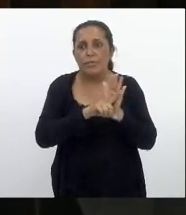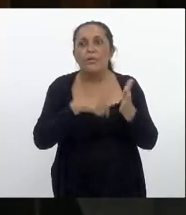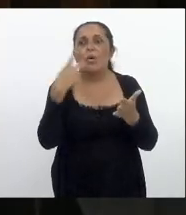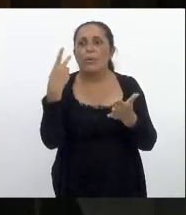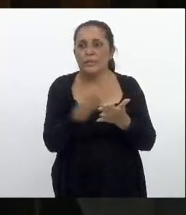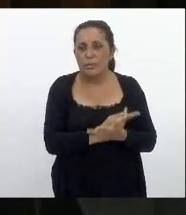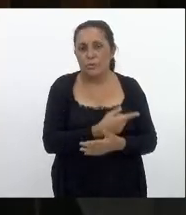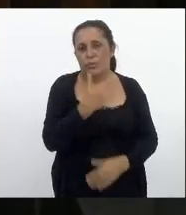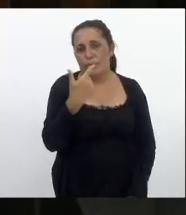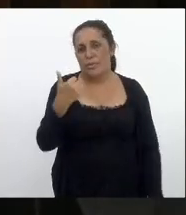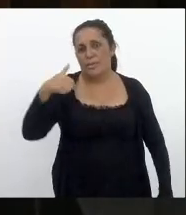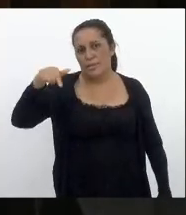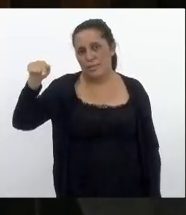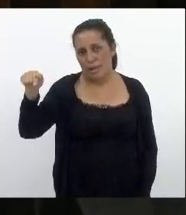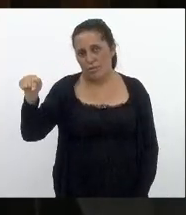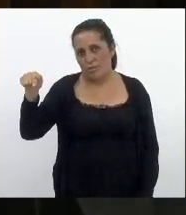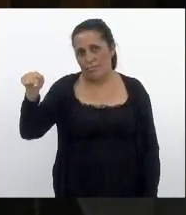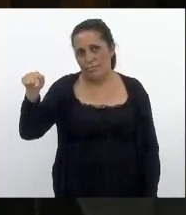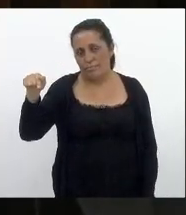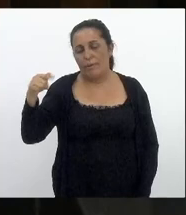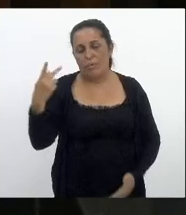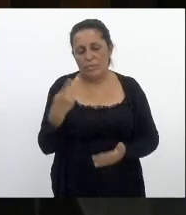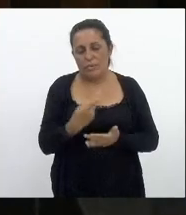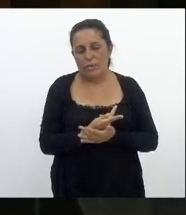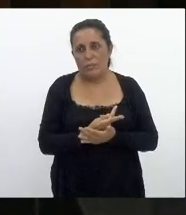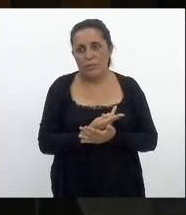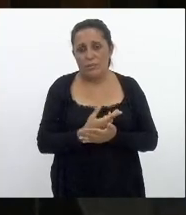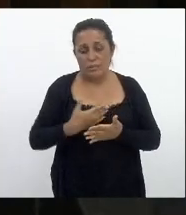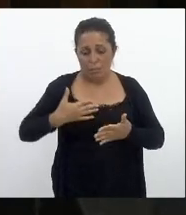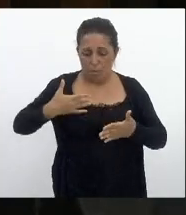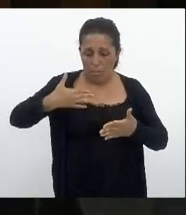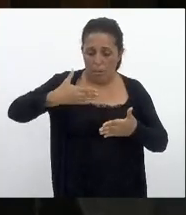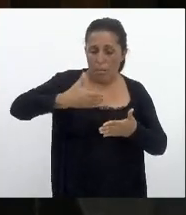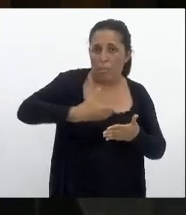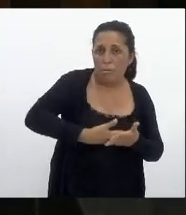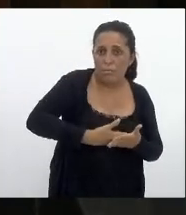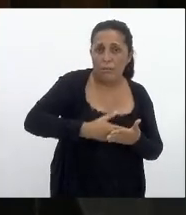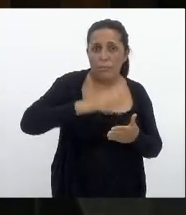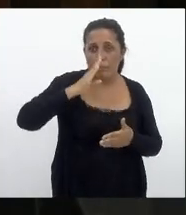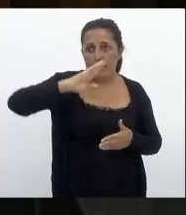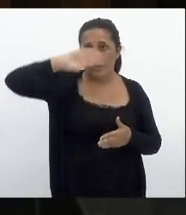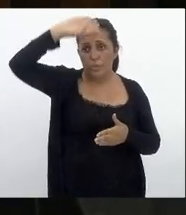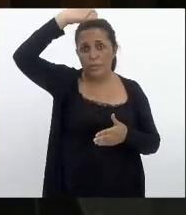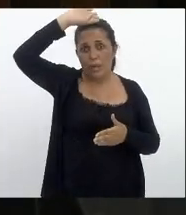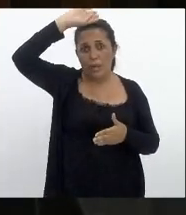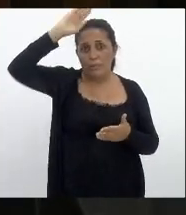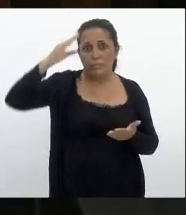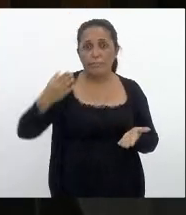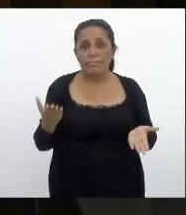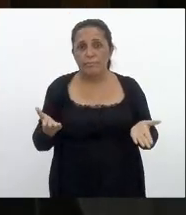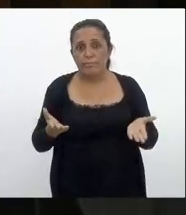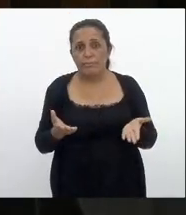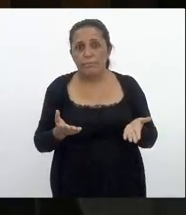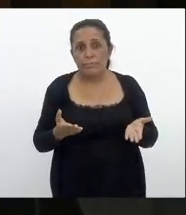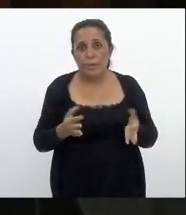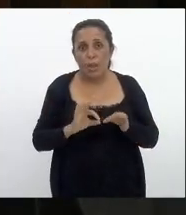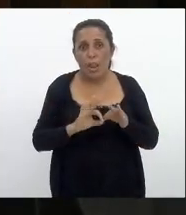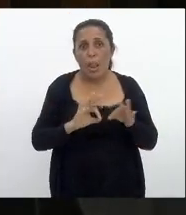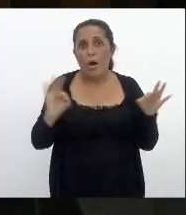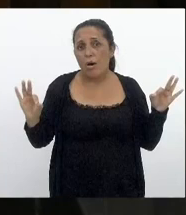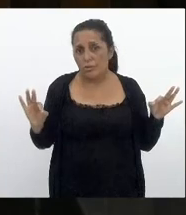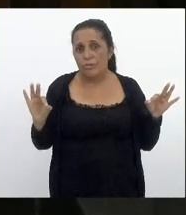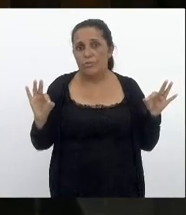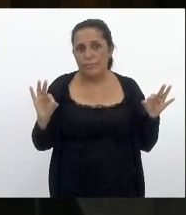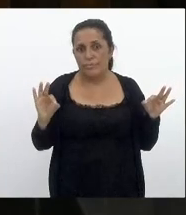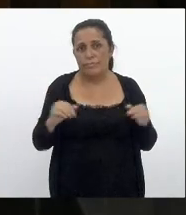aconteceu em 2017 e até então Bolsonaro naquele momento muito longe ainda